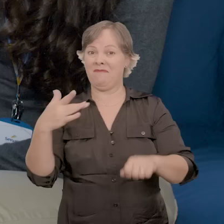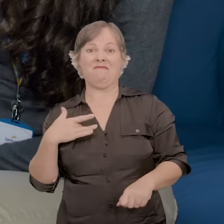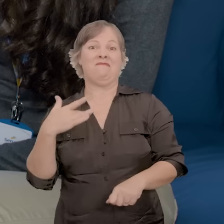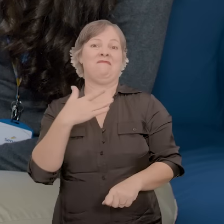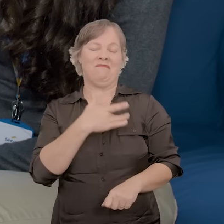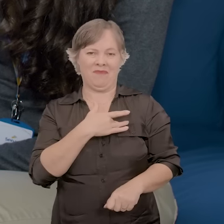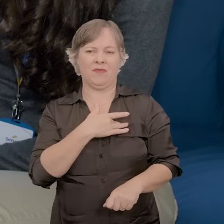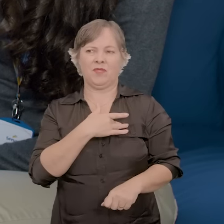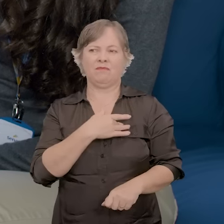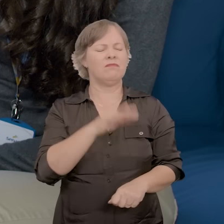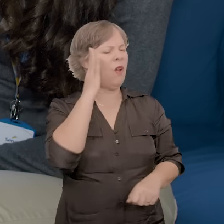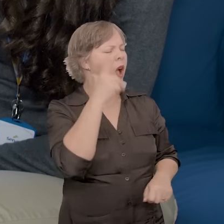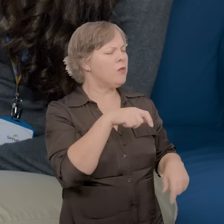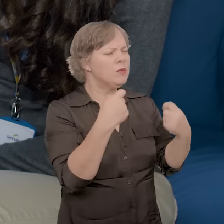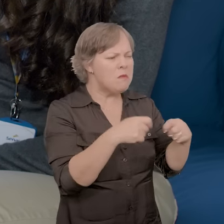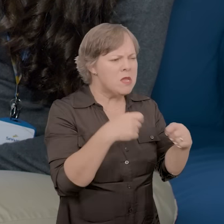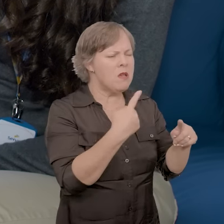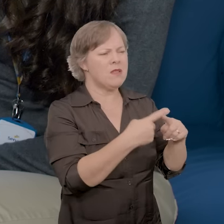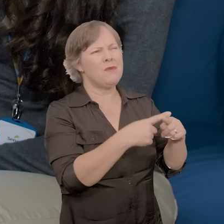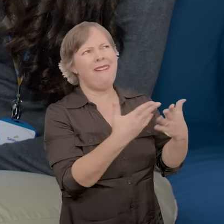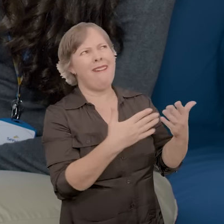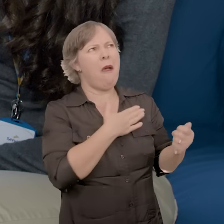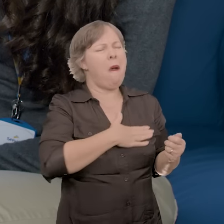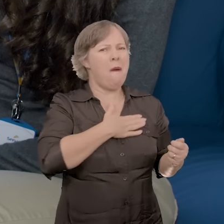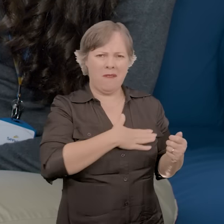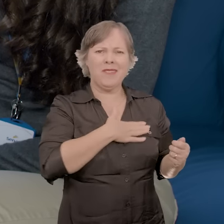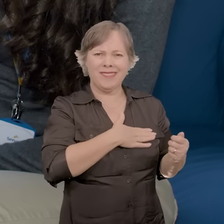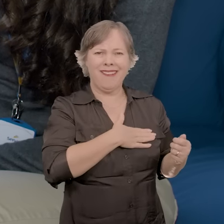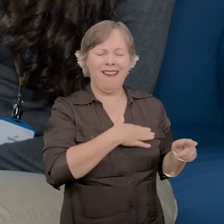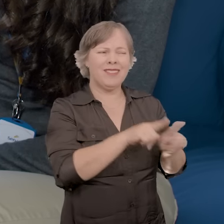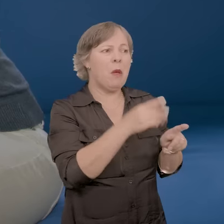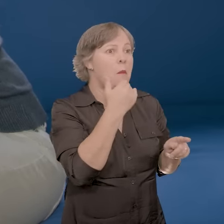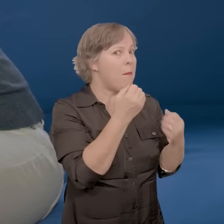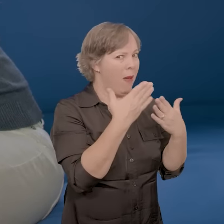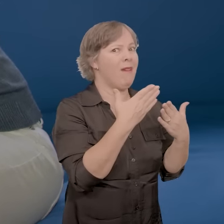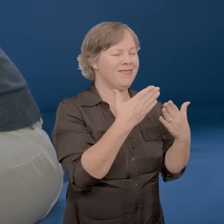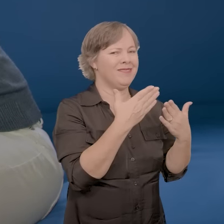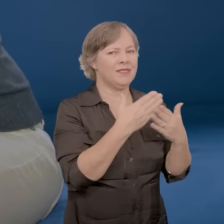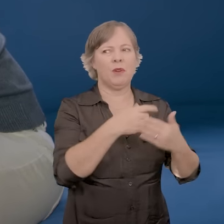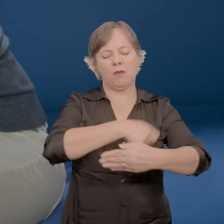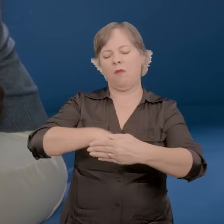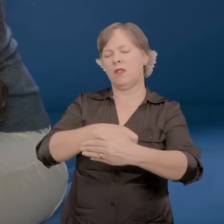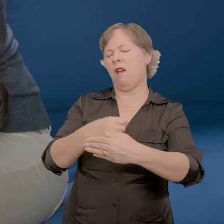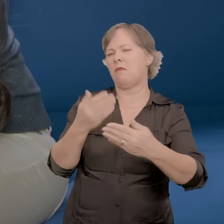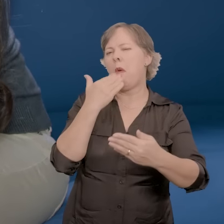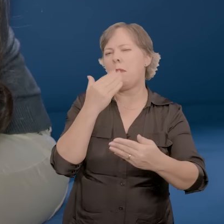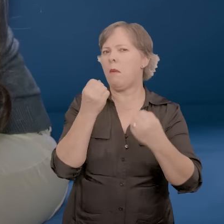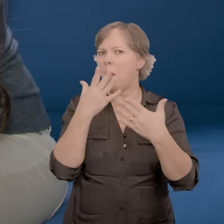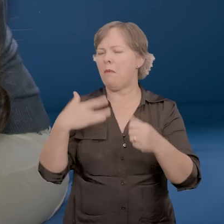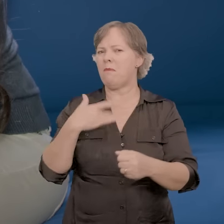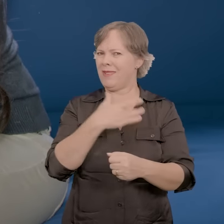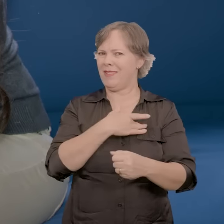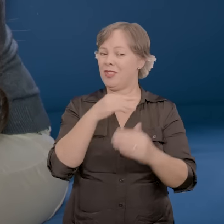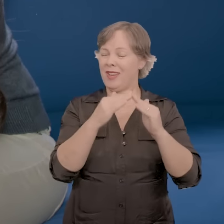Eu acho que é a necessidade, é o gostar mesmo e de comer bem. Cozinhar pratos saudáveis na casa